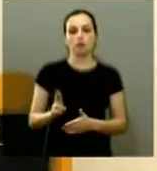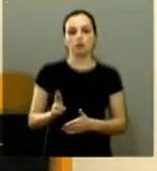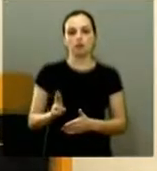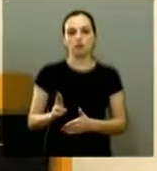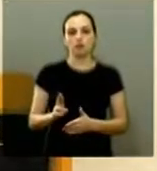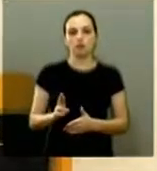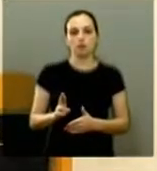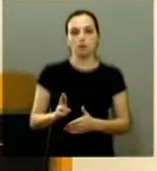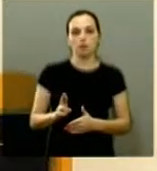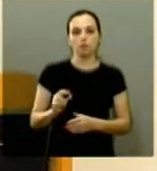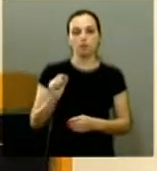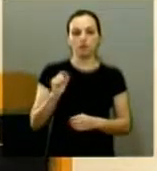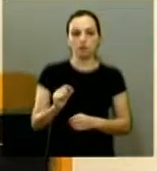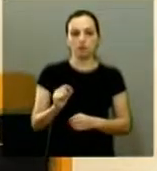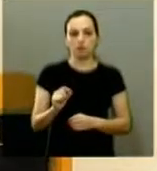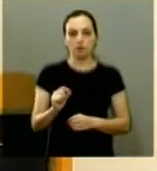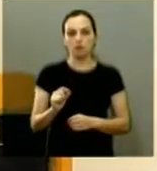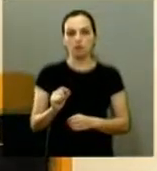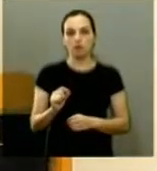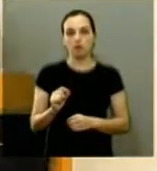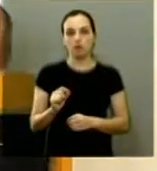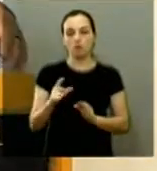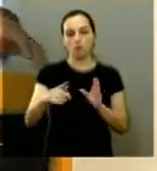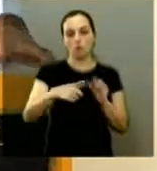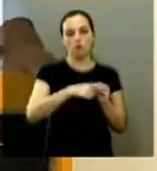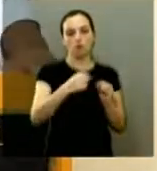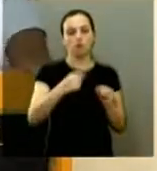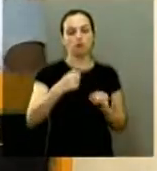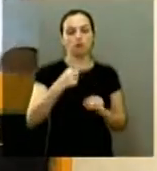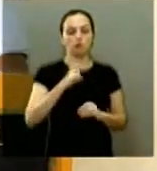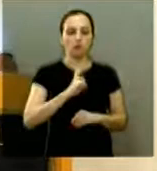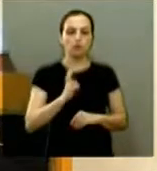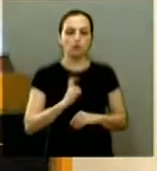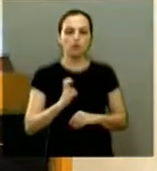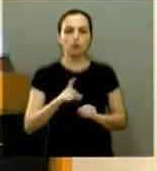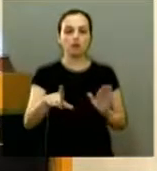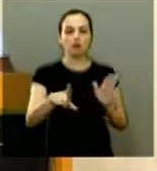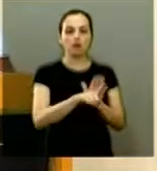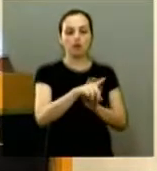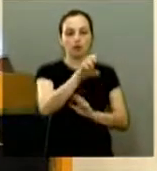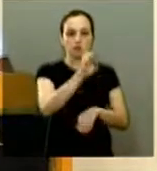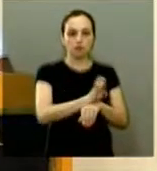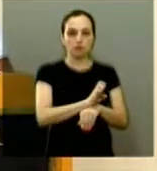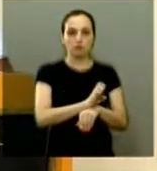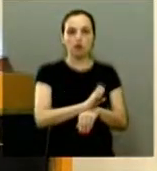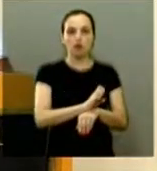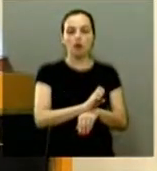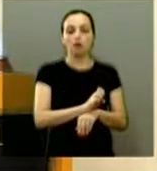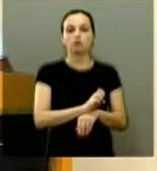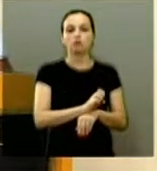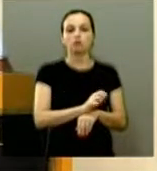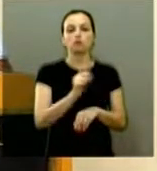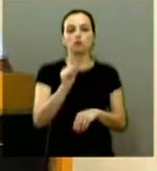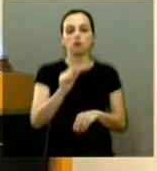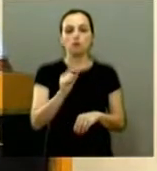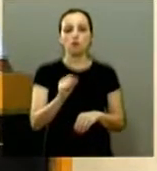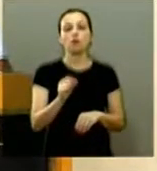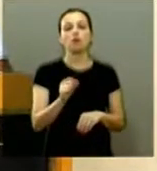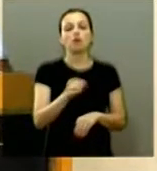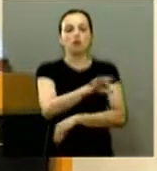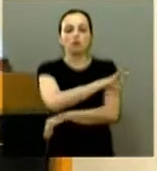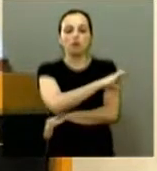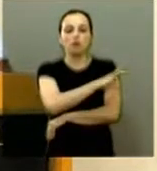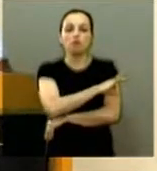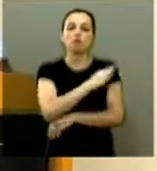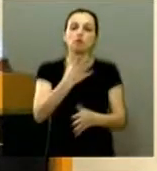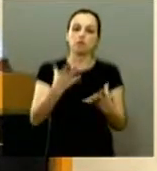o artigo 5º da lei estadual 10.321 de 99 prevê que as prefeituras só poderão adotar esse programa